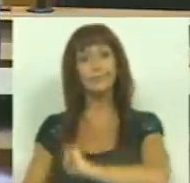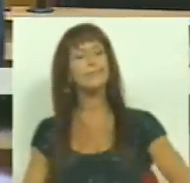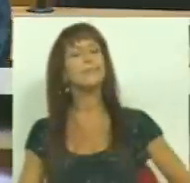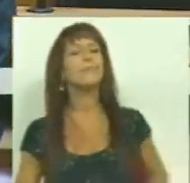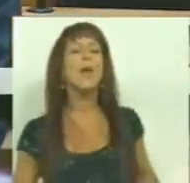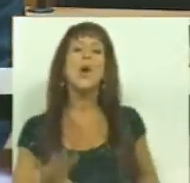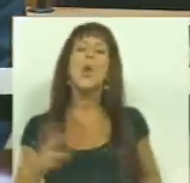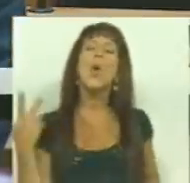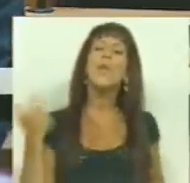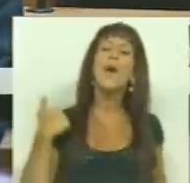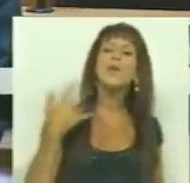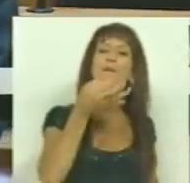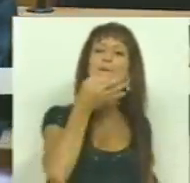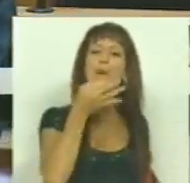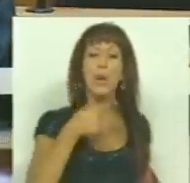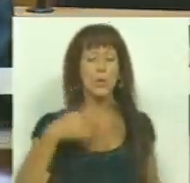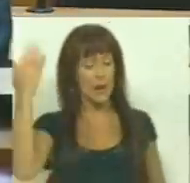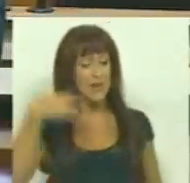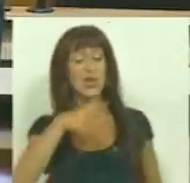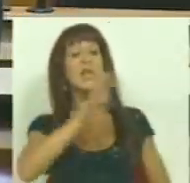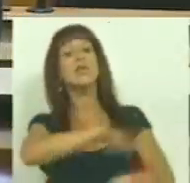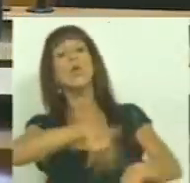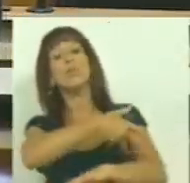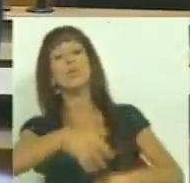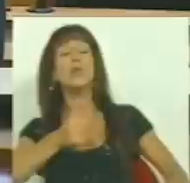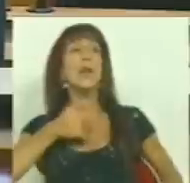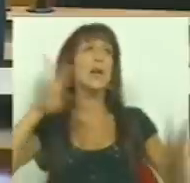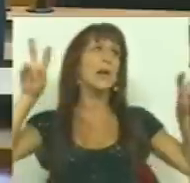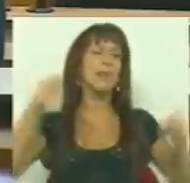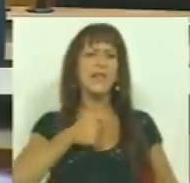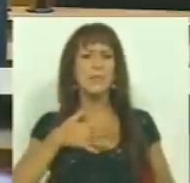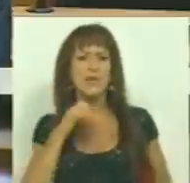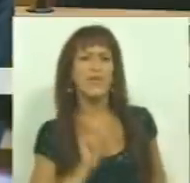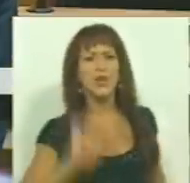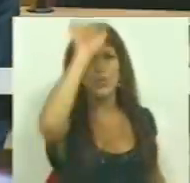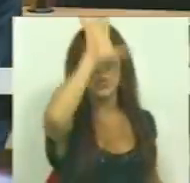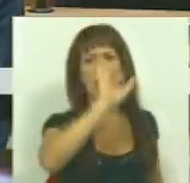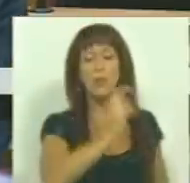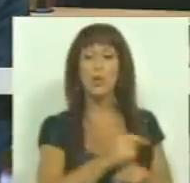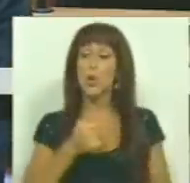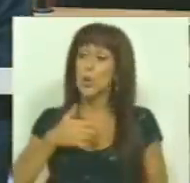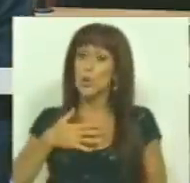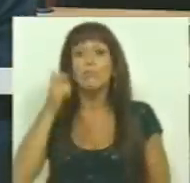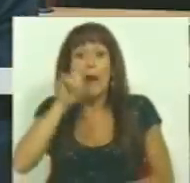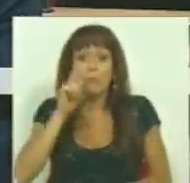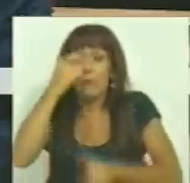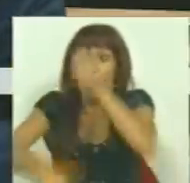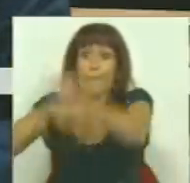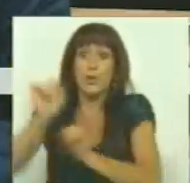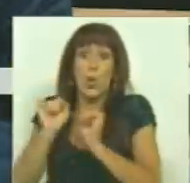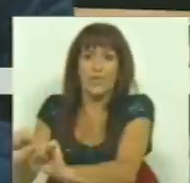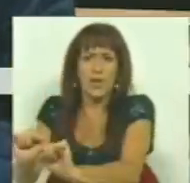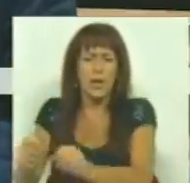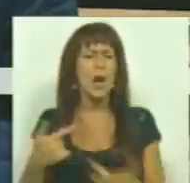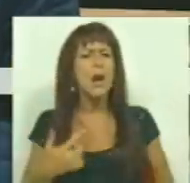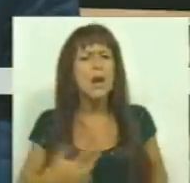E quando nós falamos, e dizia o poeta, das empresas que são do Estado porque o seu dono é o povo, estamos de